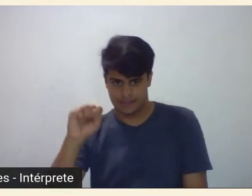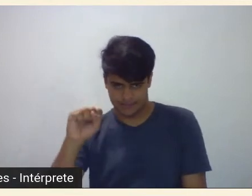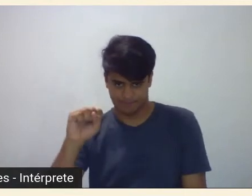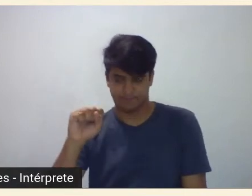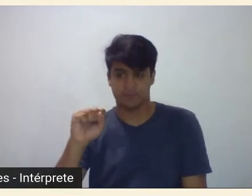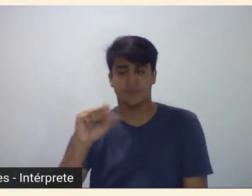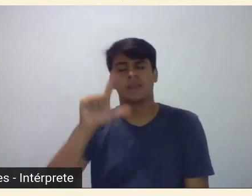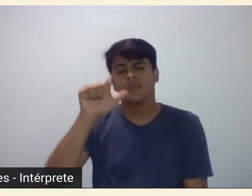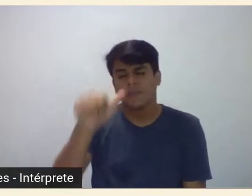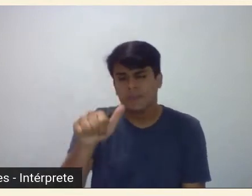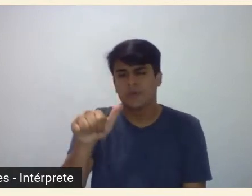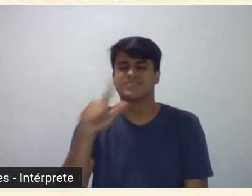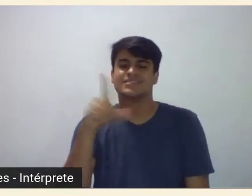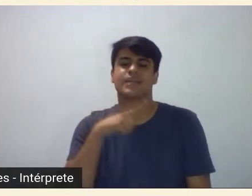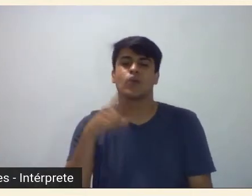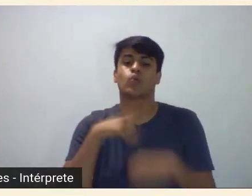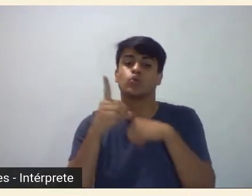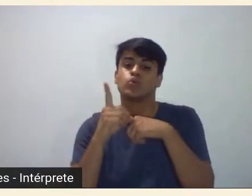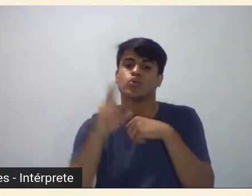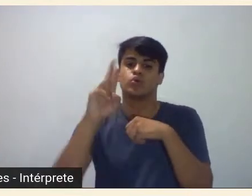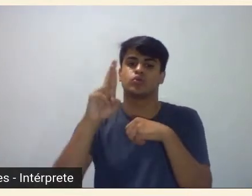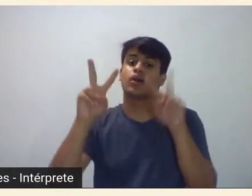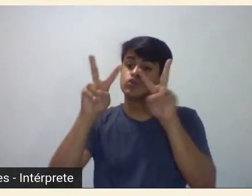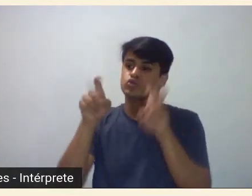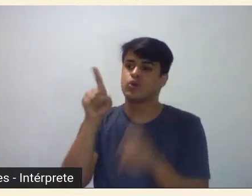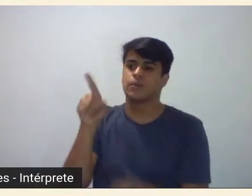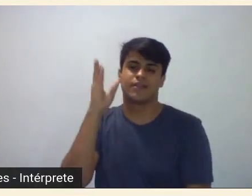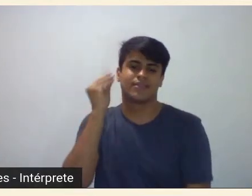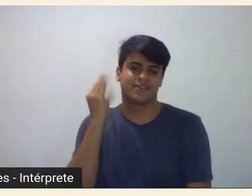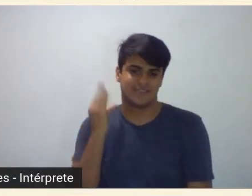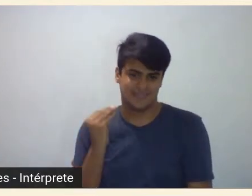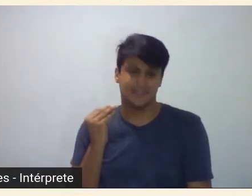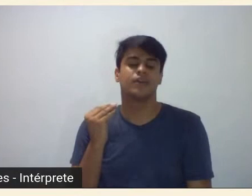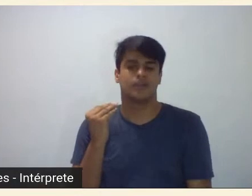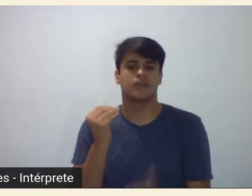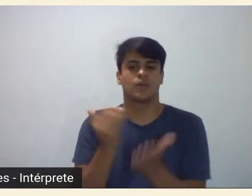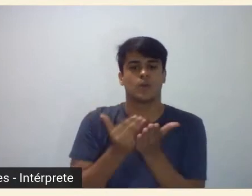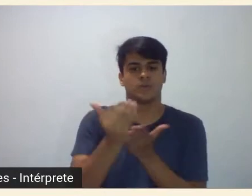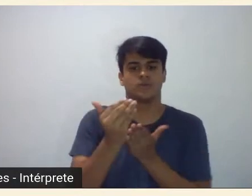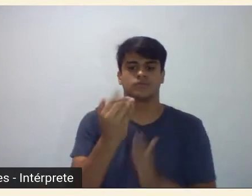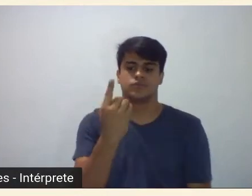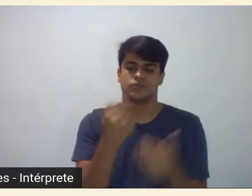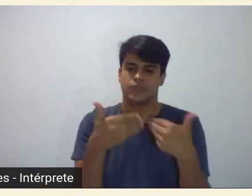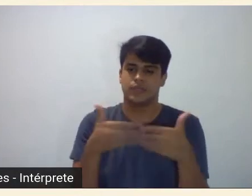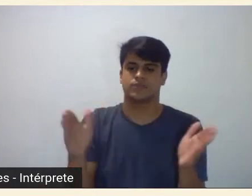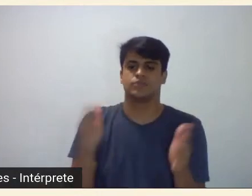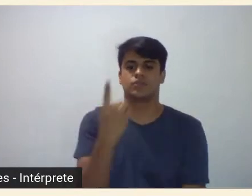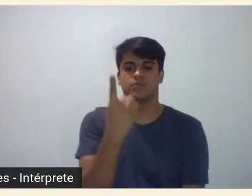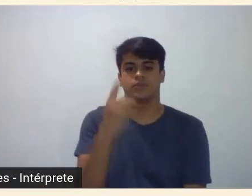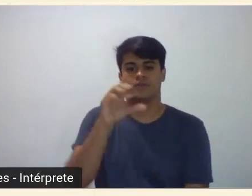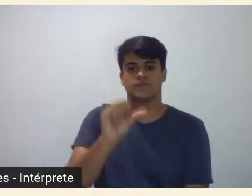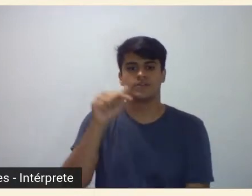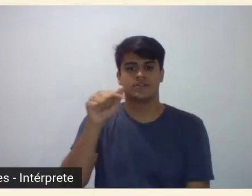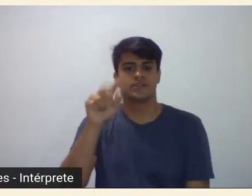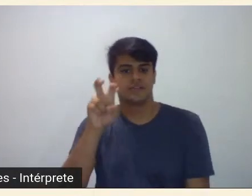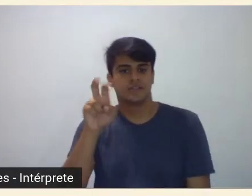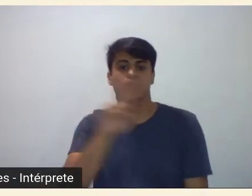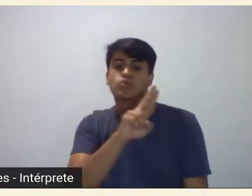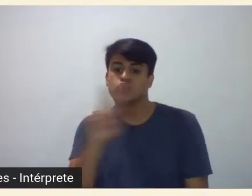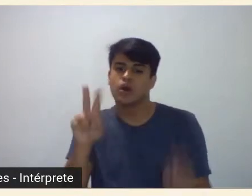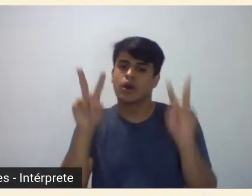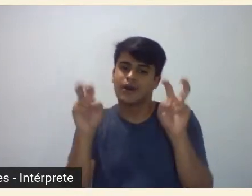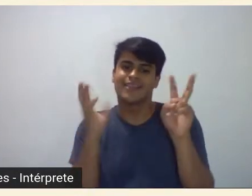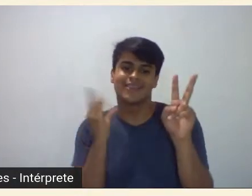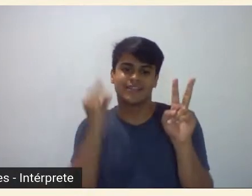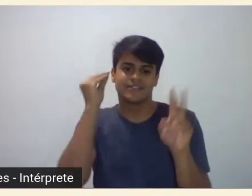sobre a Tarsila que foi lançado publicado em 75 como Tarsila sobre seu tempo